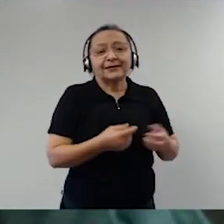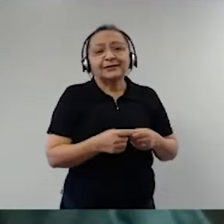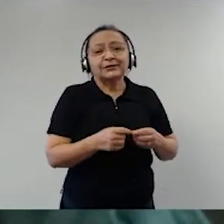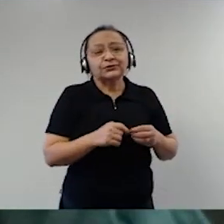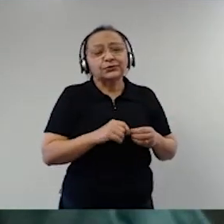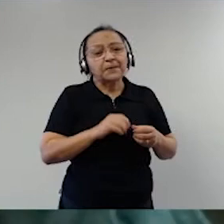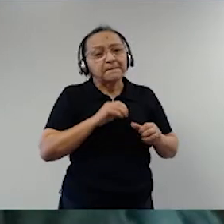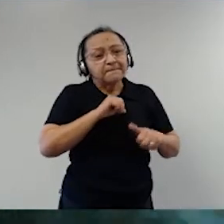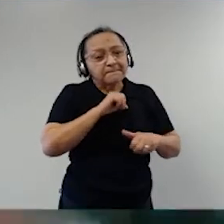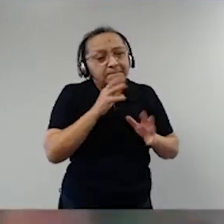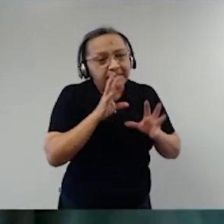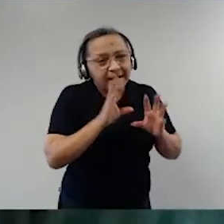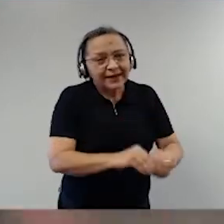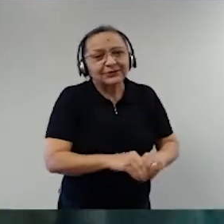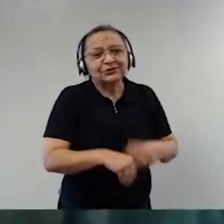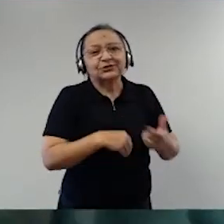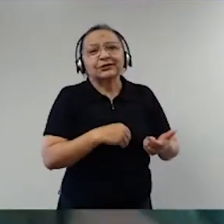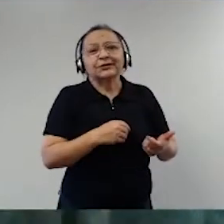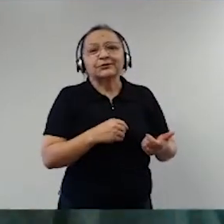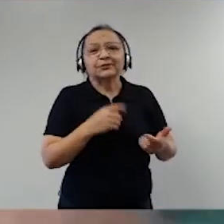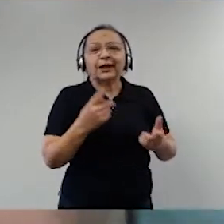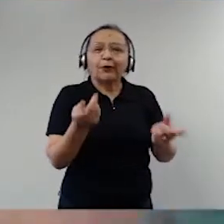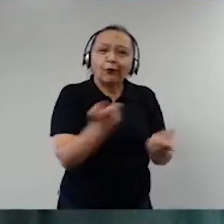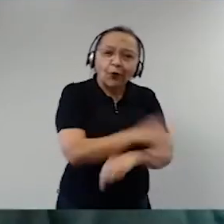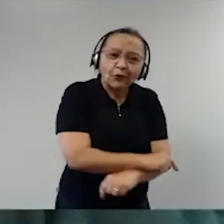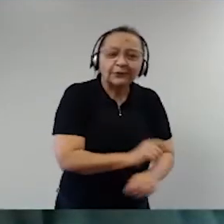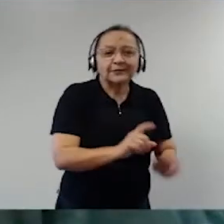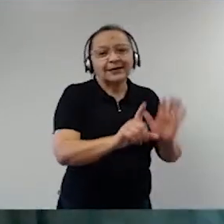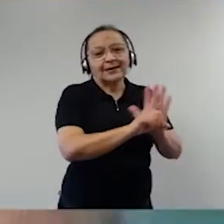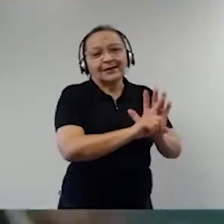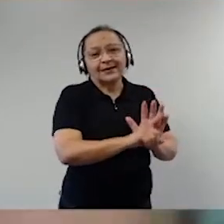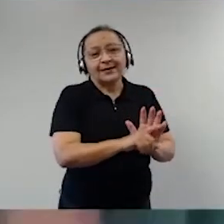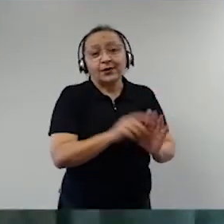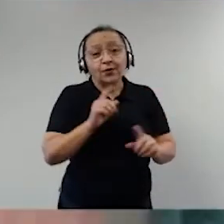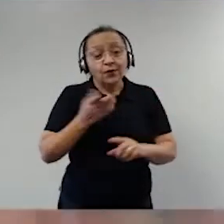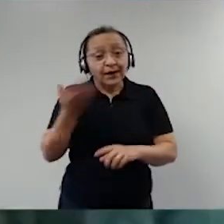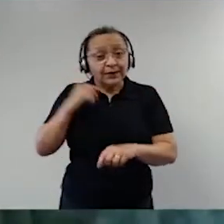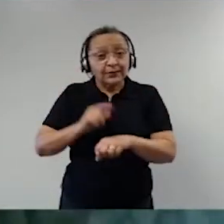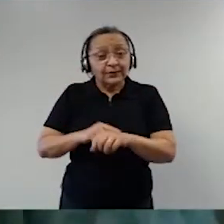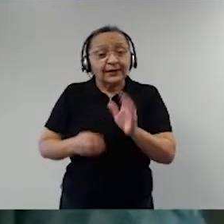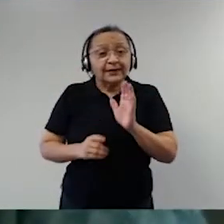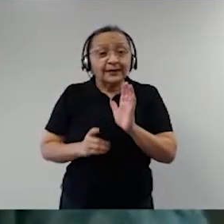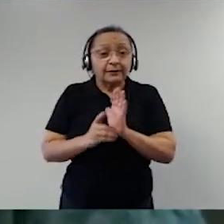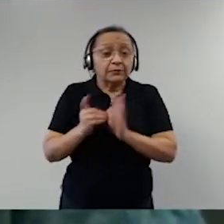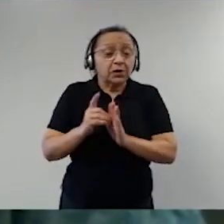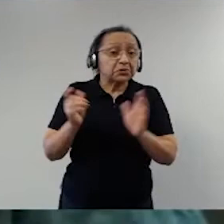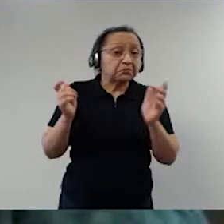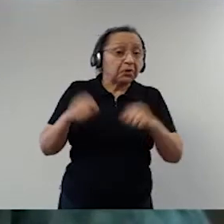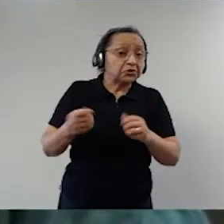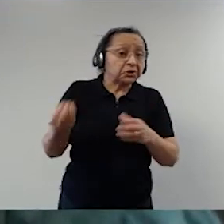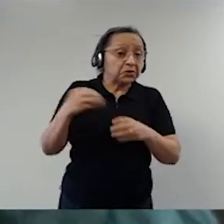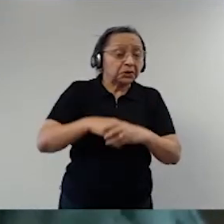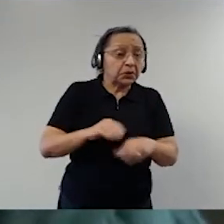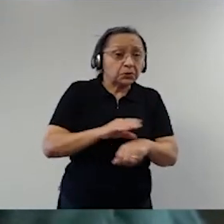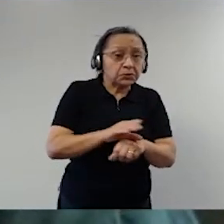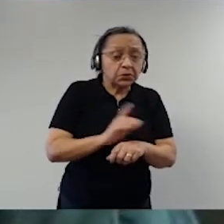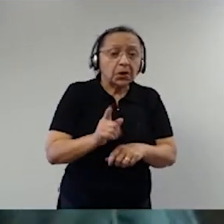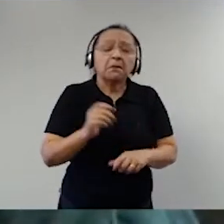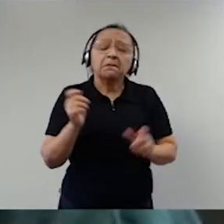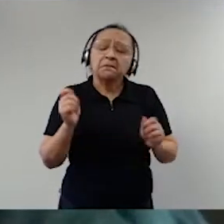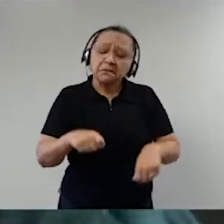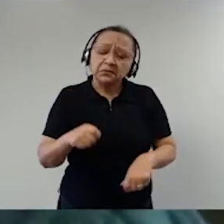emite duas hipóteses. Quando se criaram hipóteses condicionais não existentes no nível de hipótese condicional, poderia se